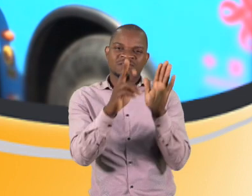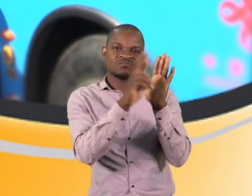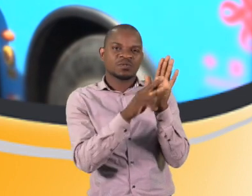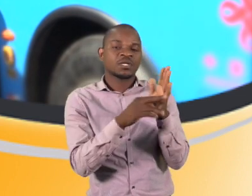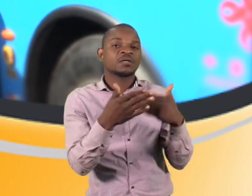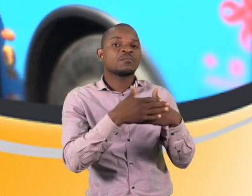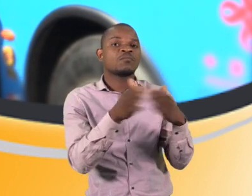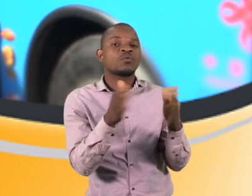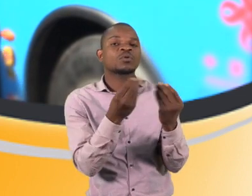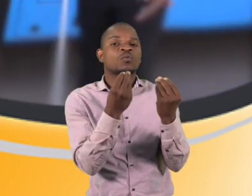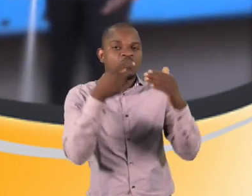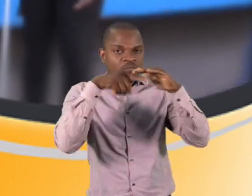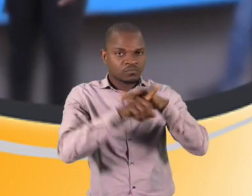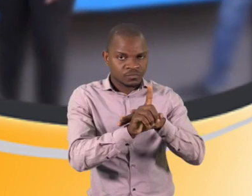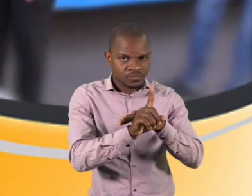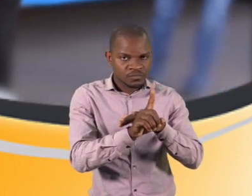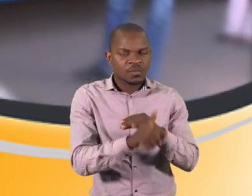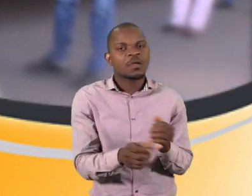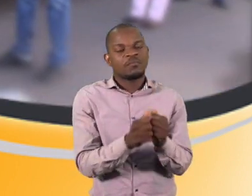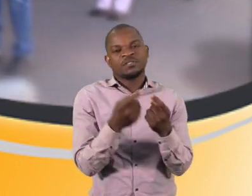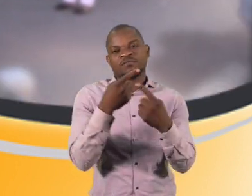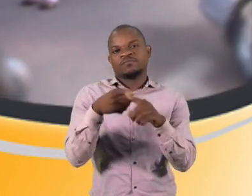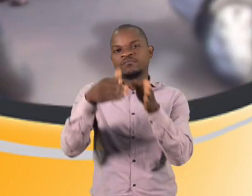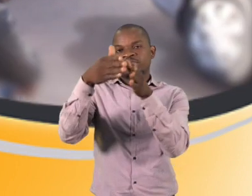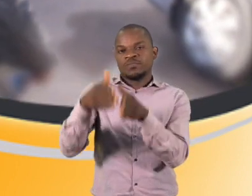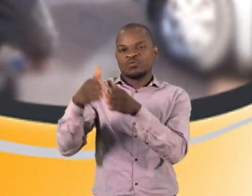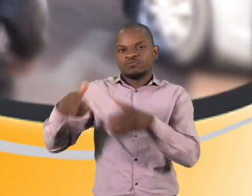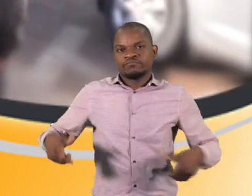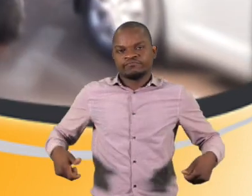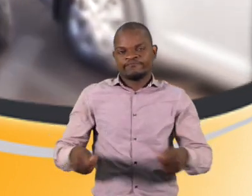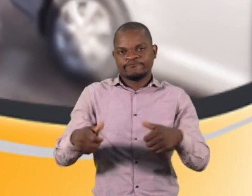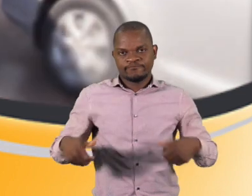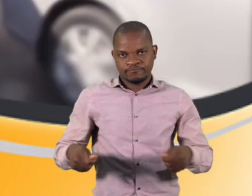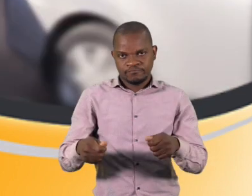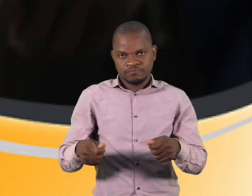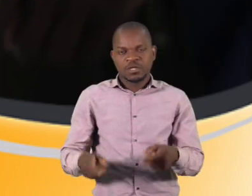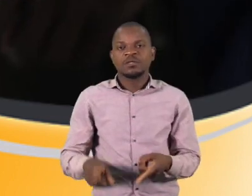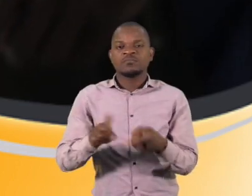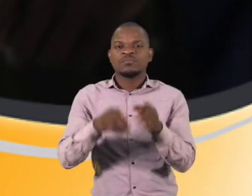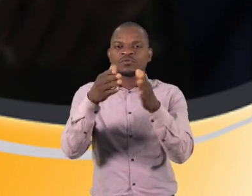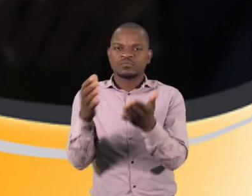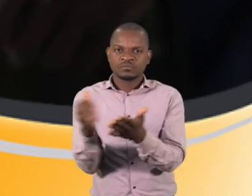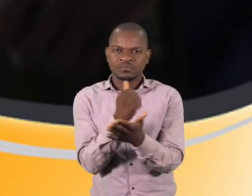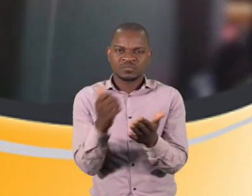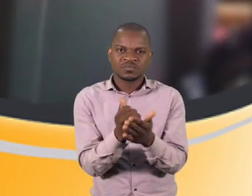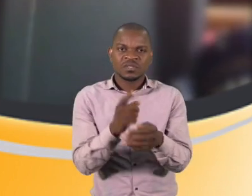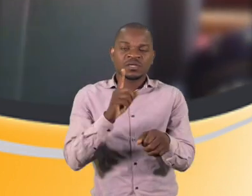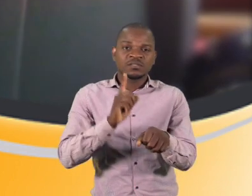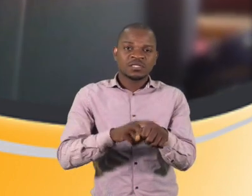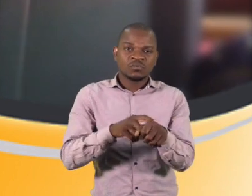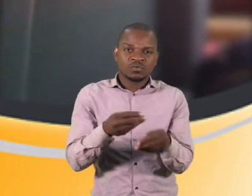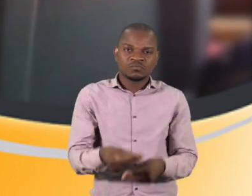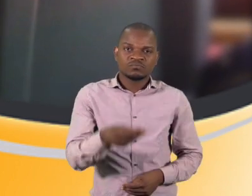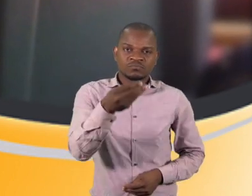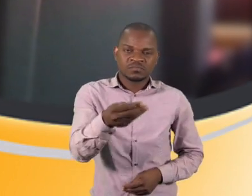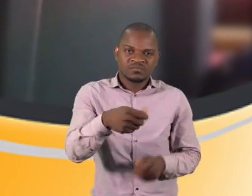sair pela porta de trás do autocarro, excepto os passageiros com deficiência físico-motora. Os cobradores não devem usar saliva